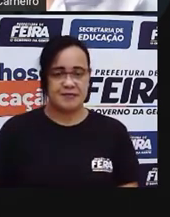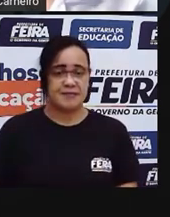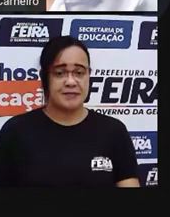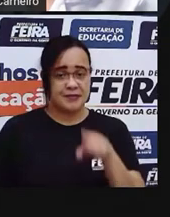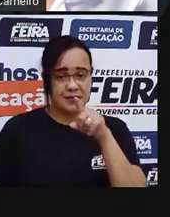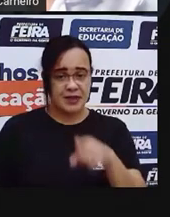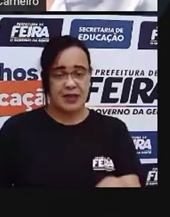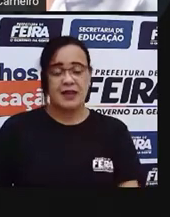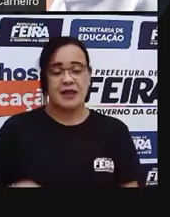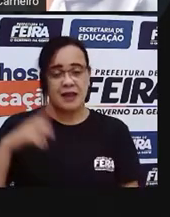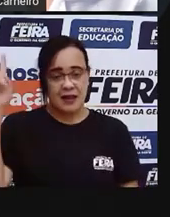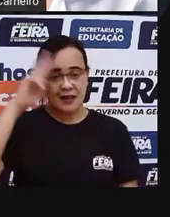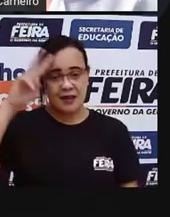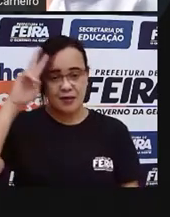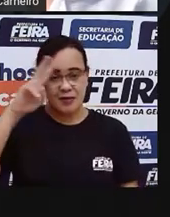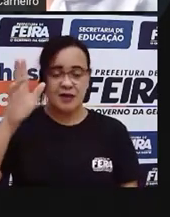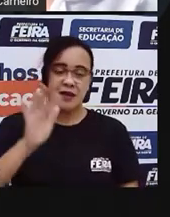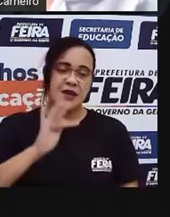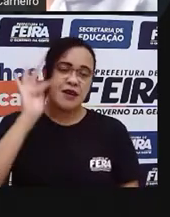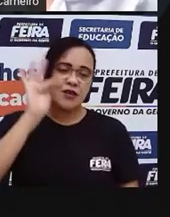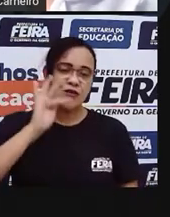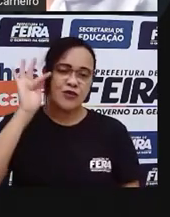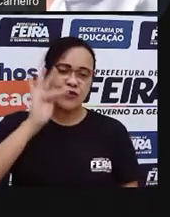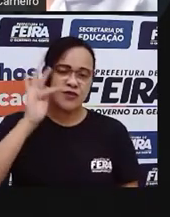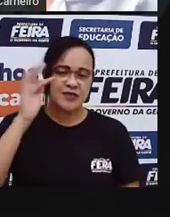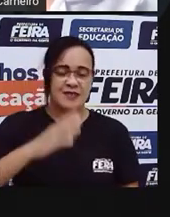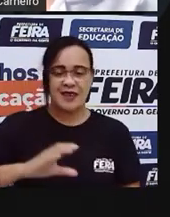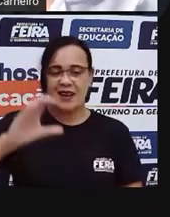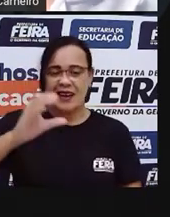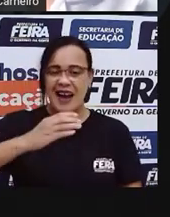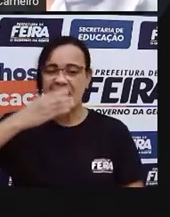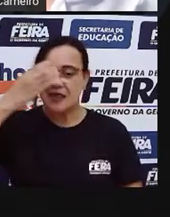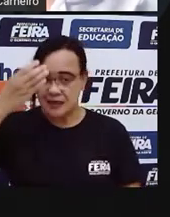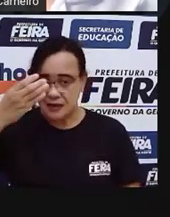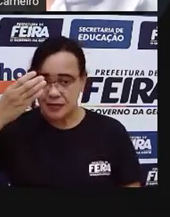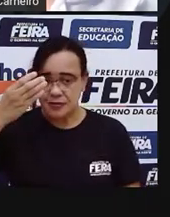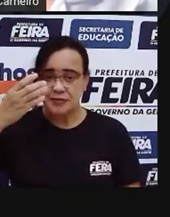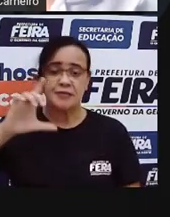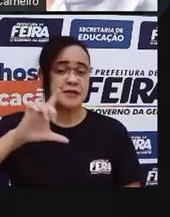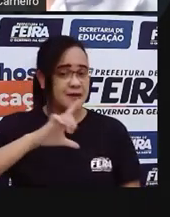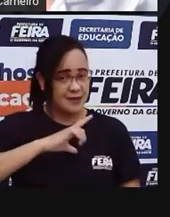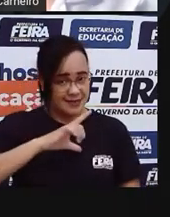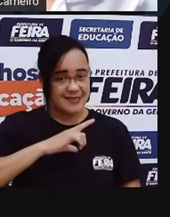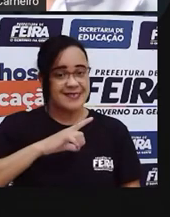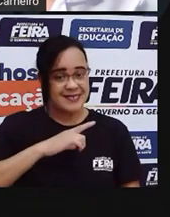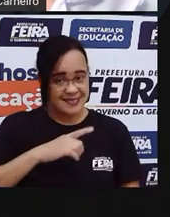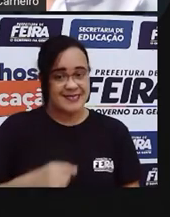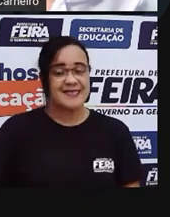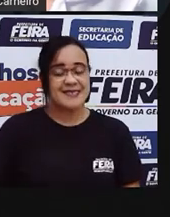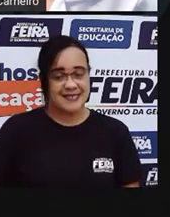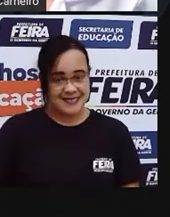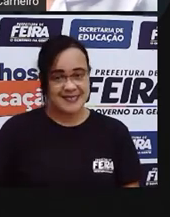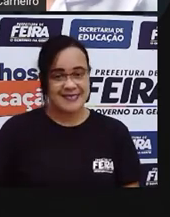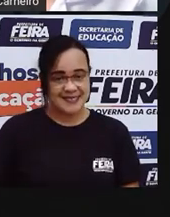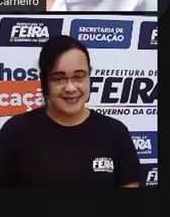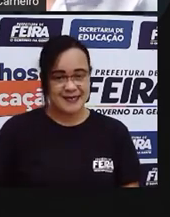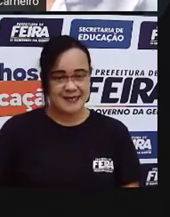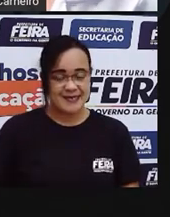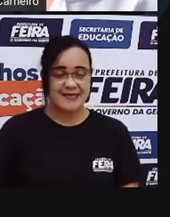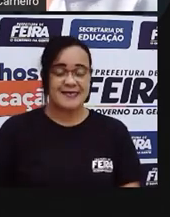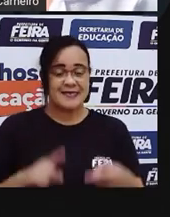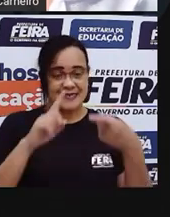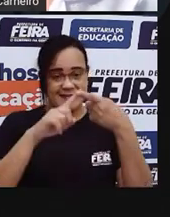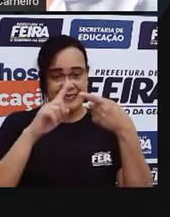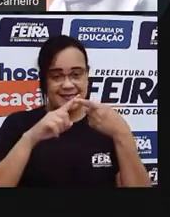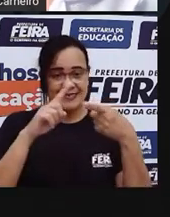tem a maçã A maçã Que é a maçã Fruta Deixa eu colocar aqui Um do ladinho do outro A maçã Que é a fruta